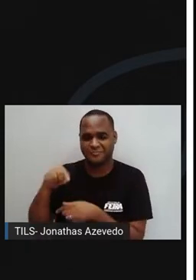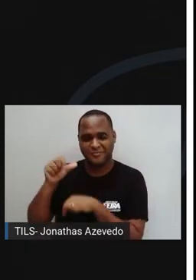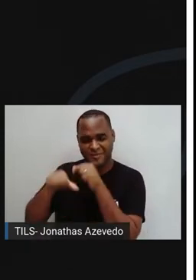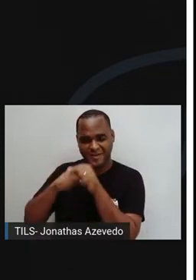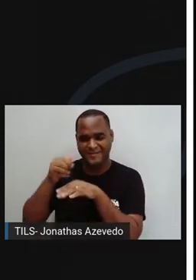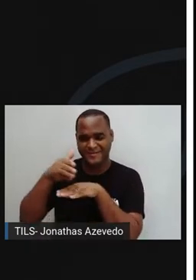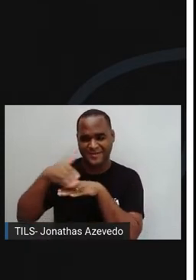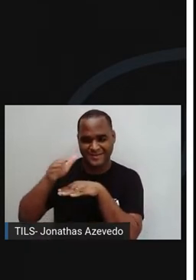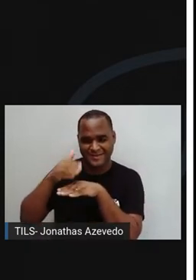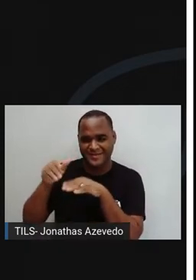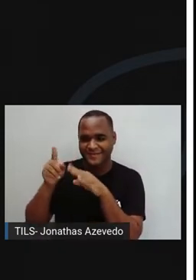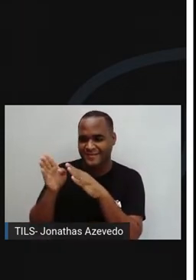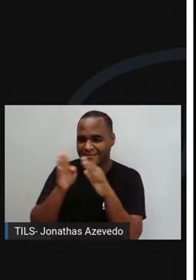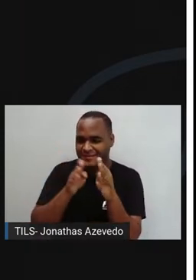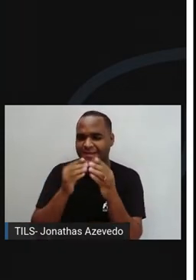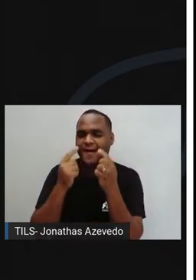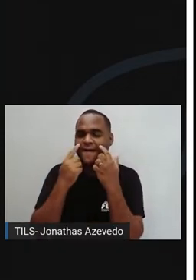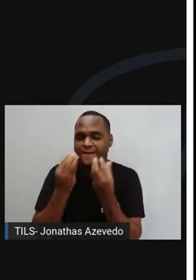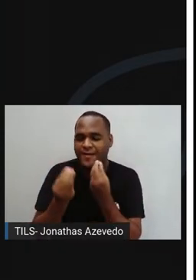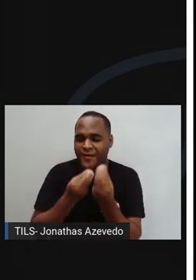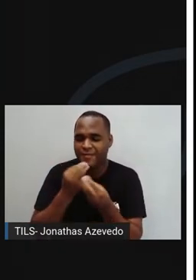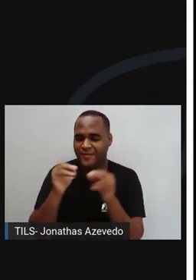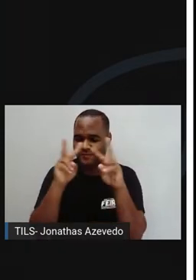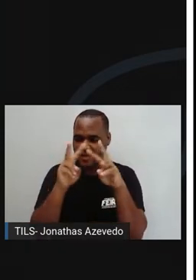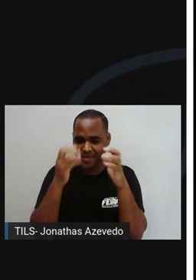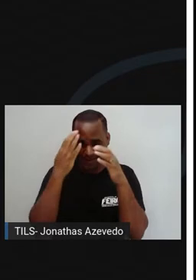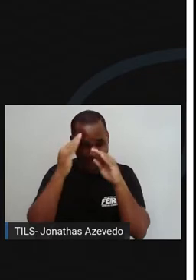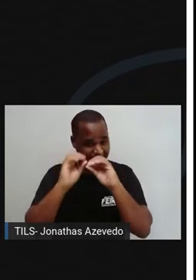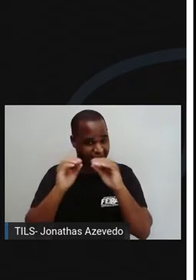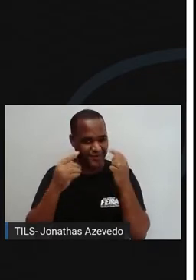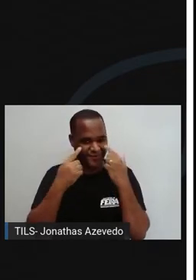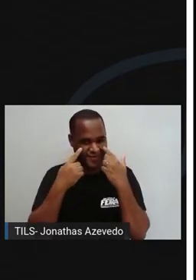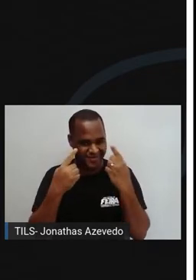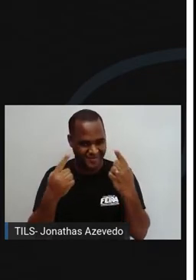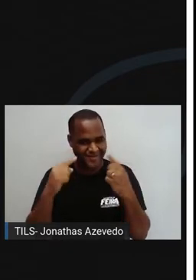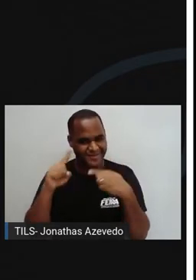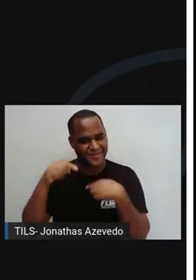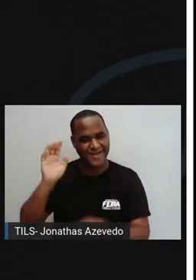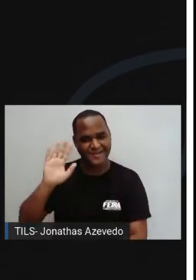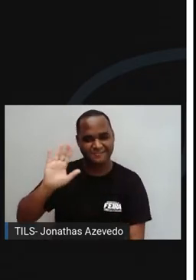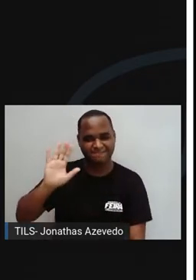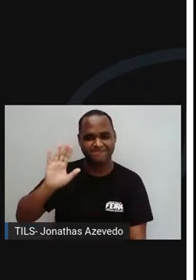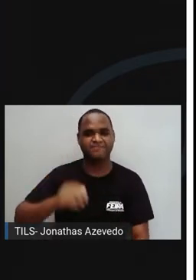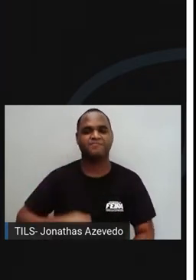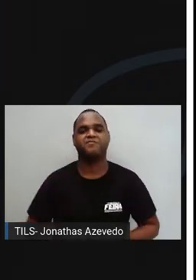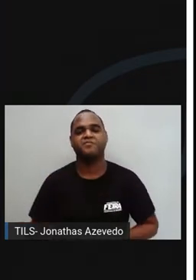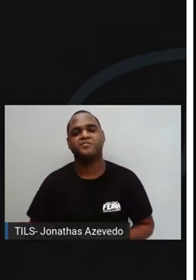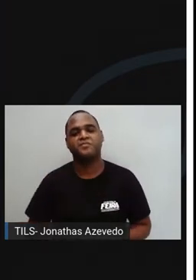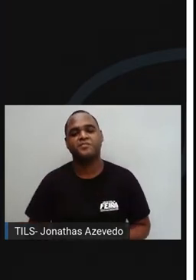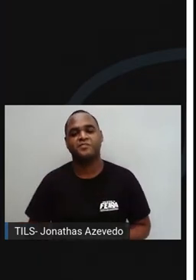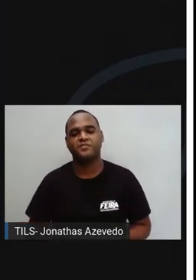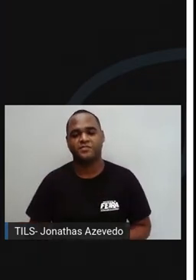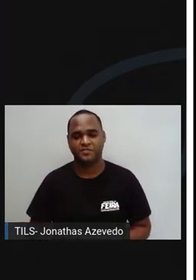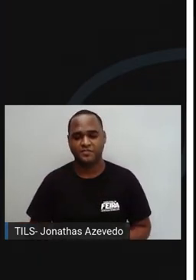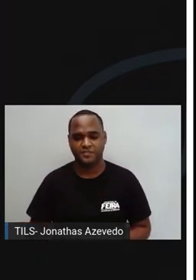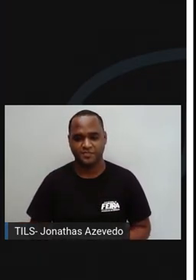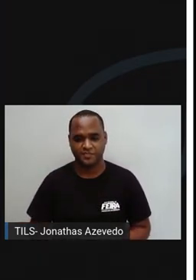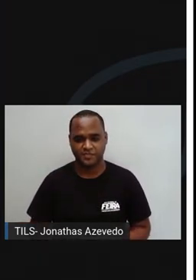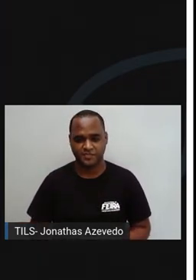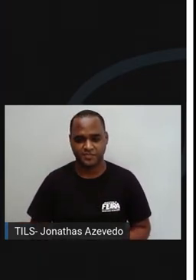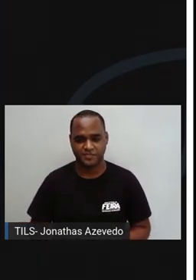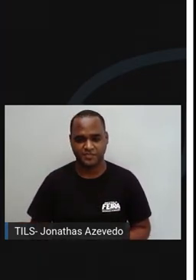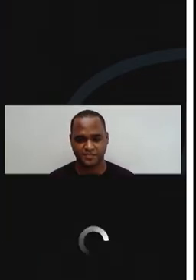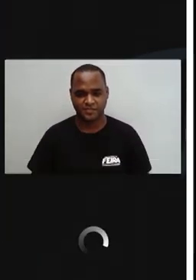exercícios desta aula para garantir que o tema ficou claro? A gente se vê por aí, hein? Até mais! Sabe a Isa do